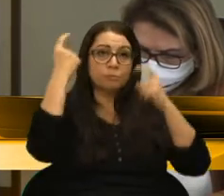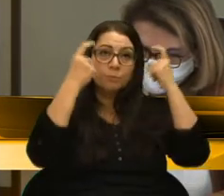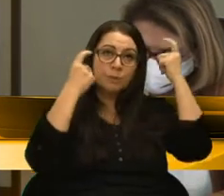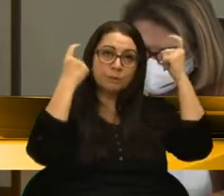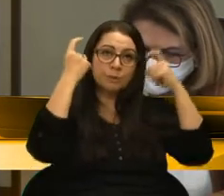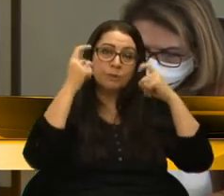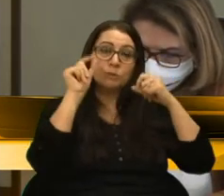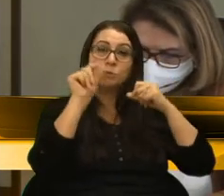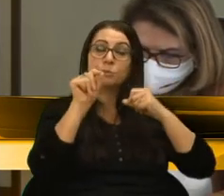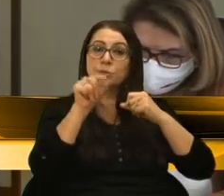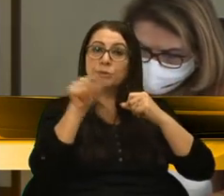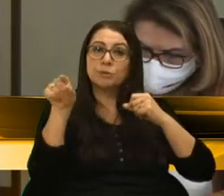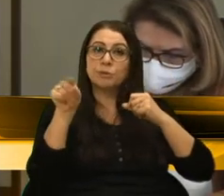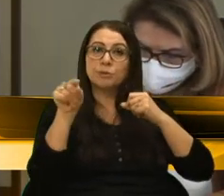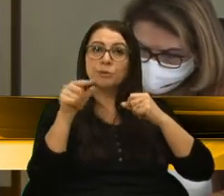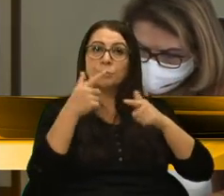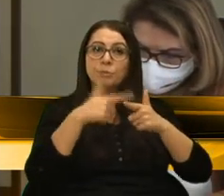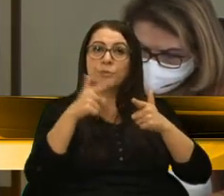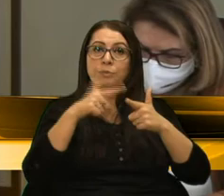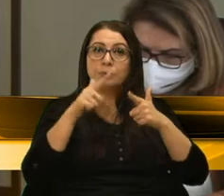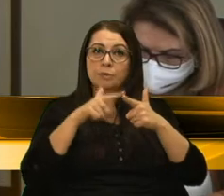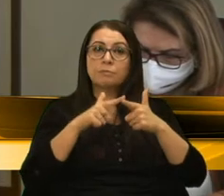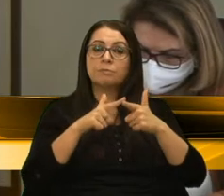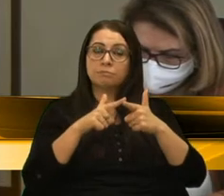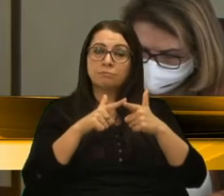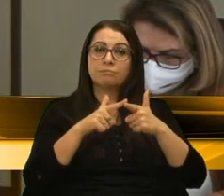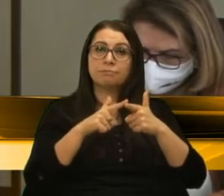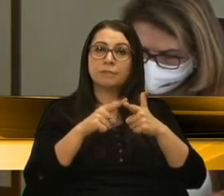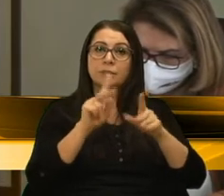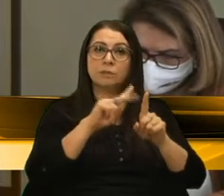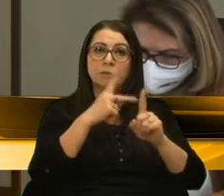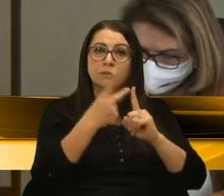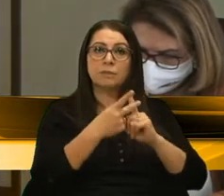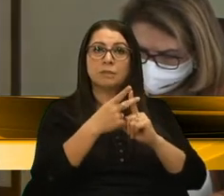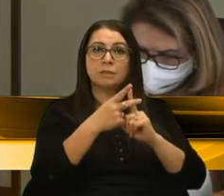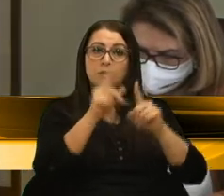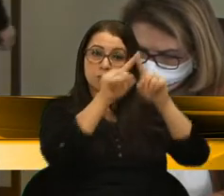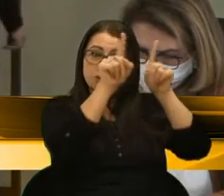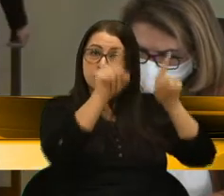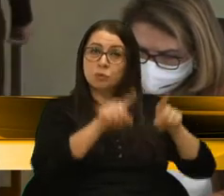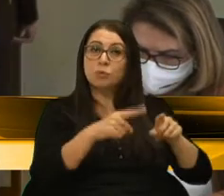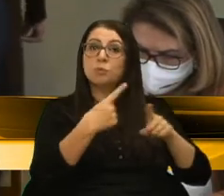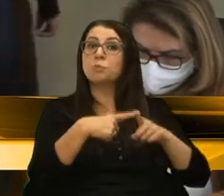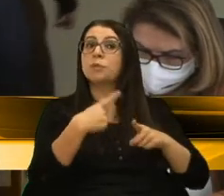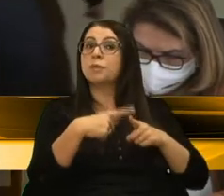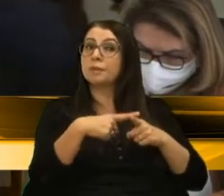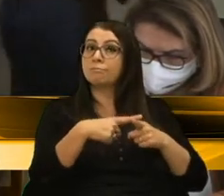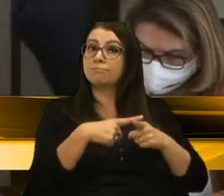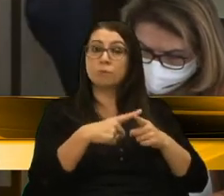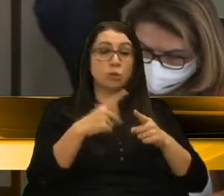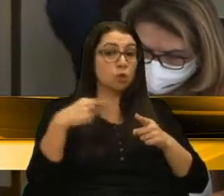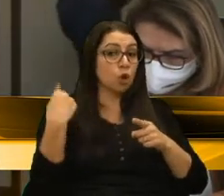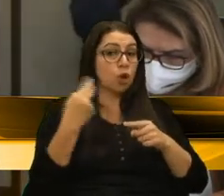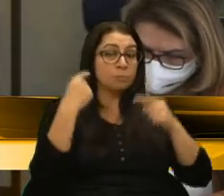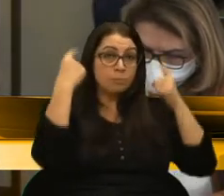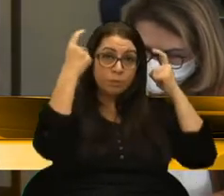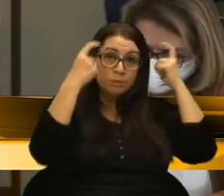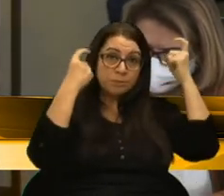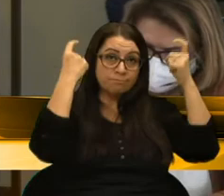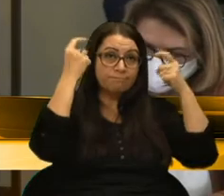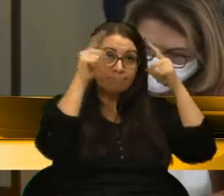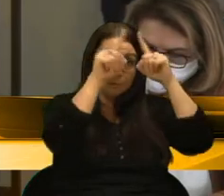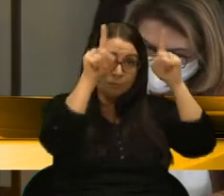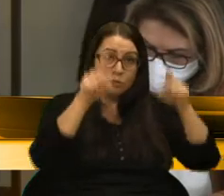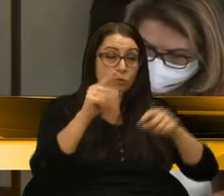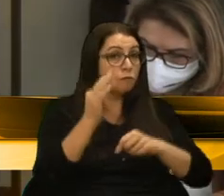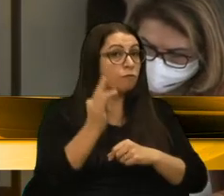com essa questão do déficit da previdência dos servidores. Por quê? Porque estamos preocupados com os servidores, com